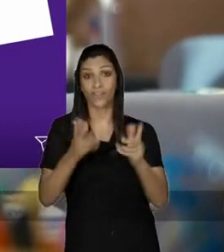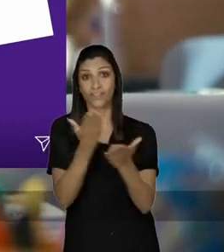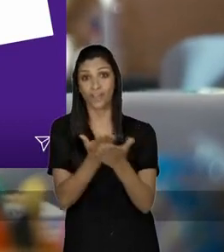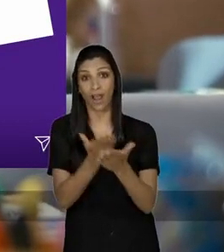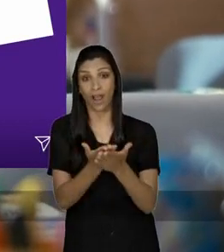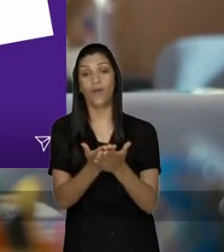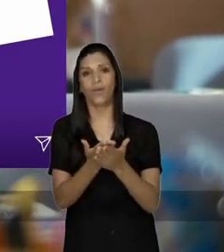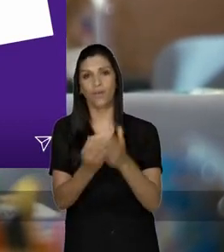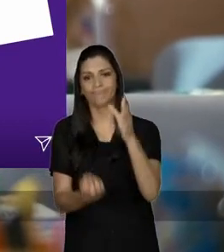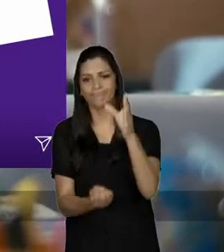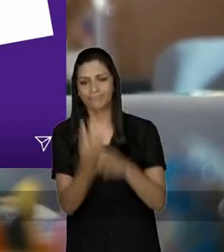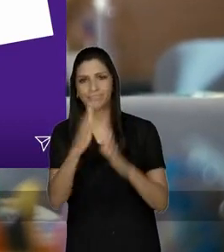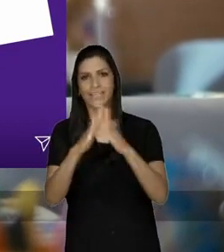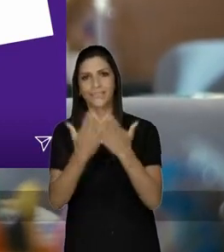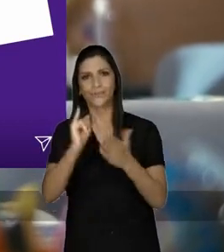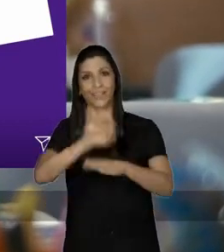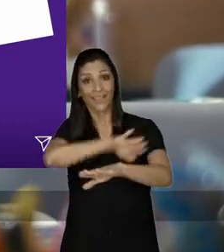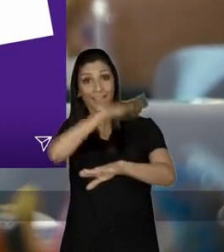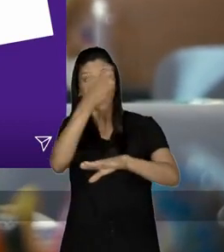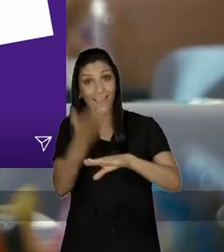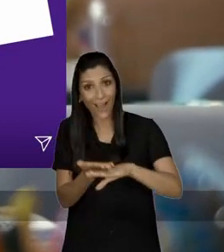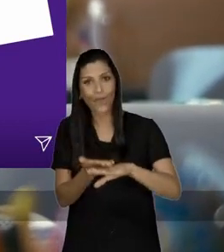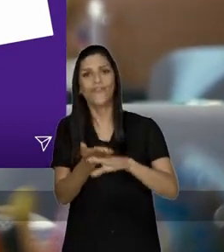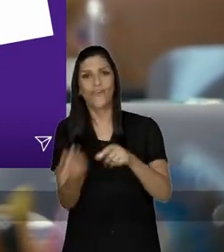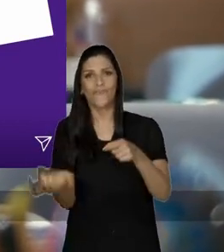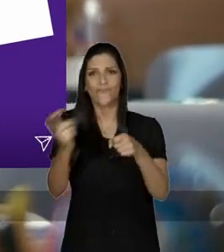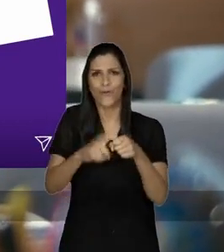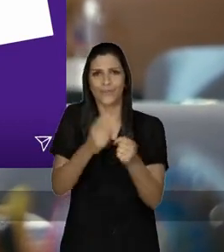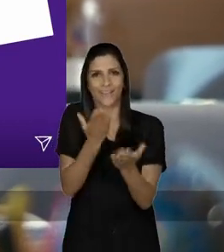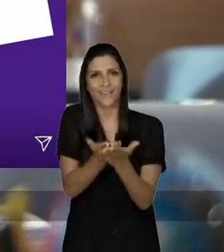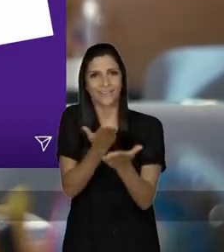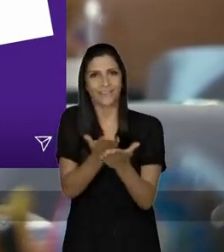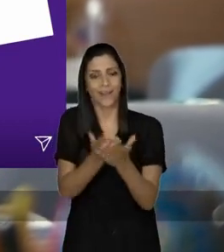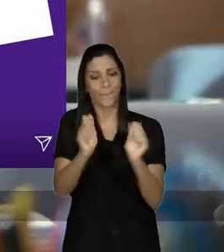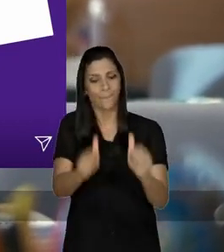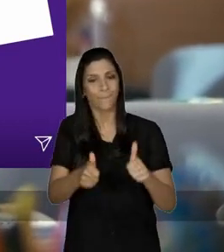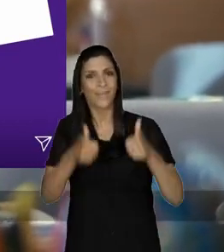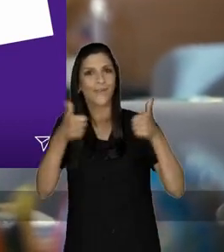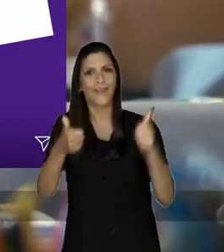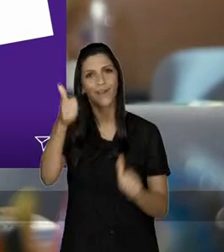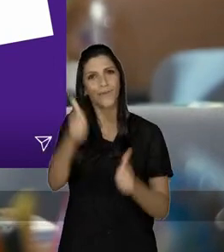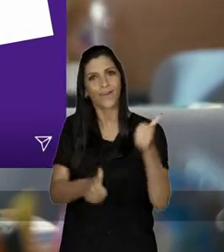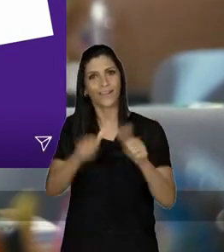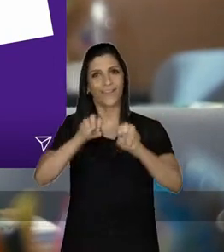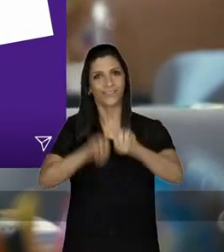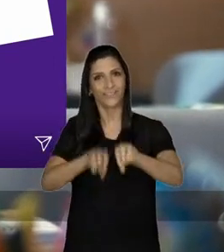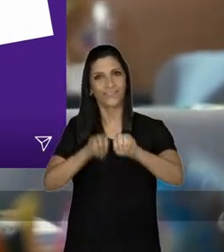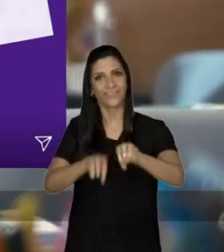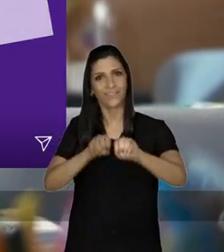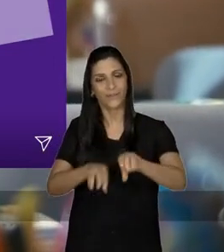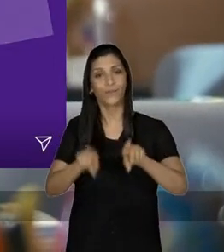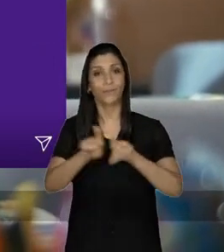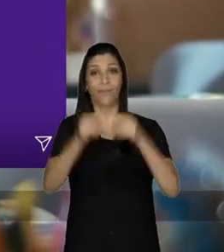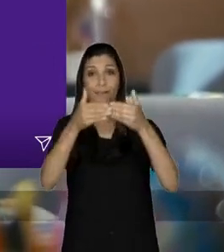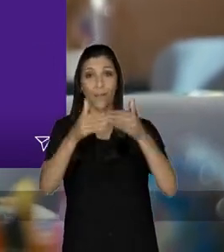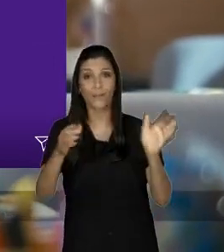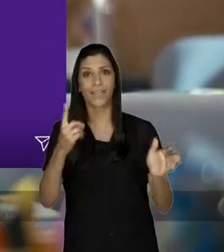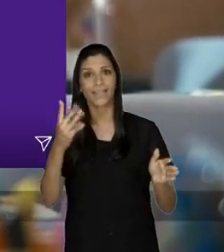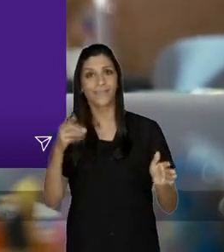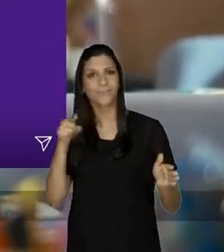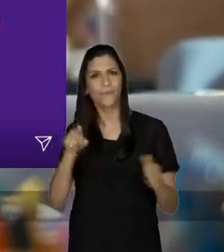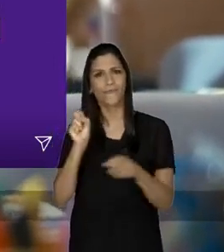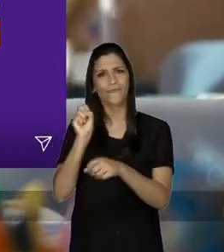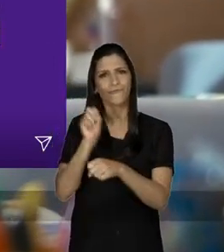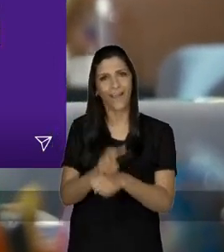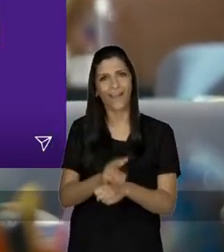Com turnos inversos e mais escolas de tempo integral, vamos recuperar o ano letivo e melhorar a qualidade do ensino. E